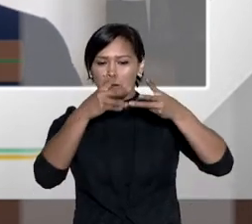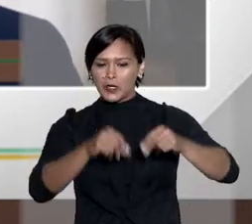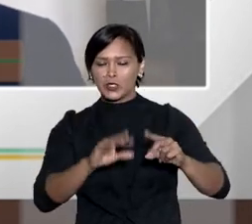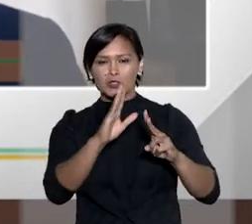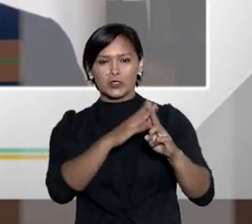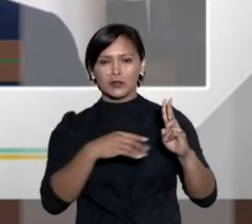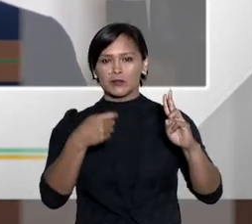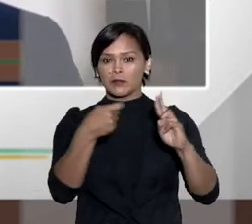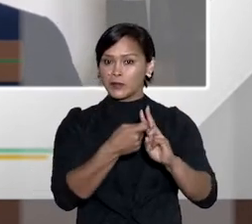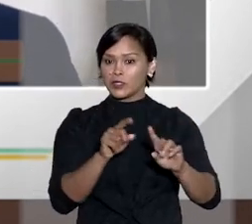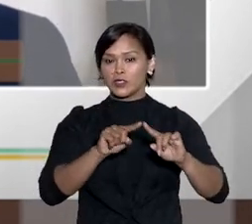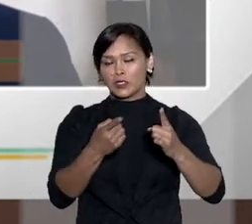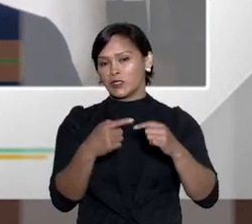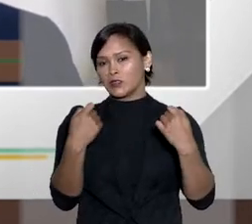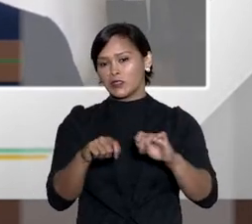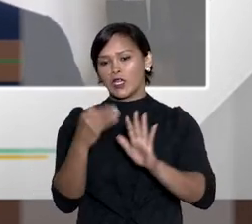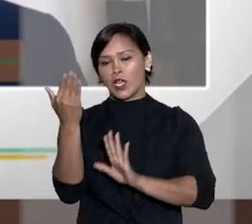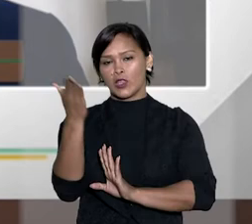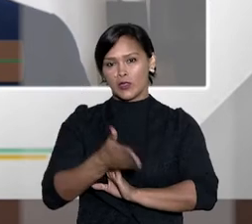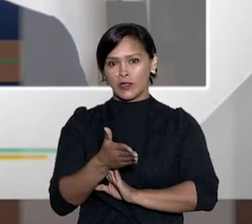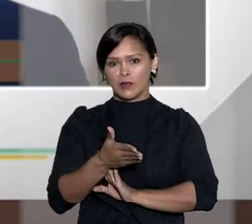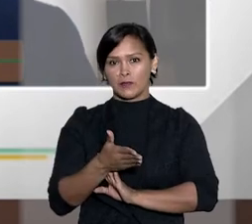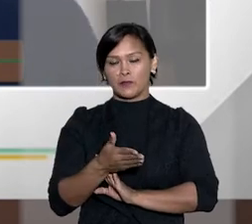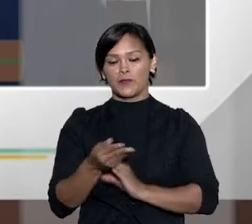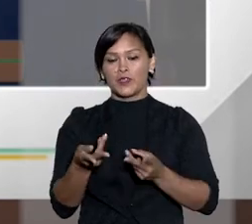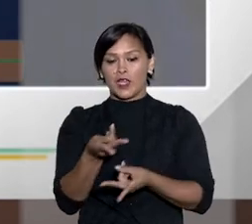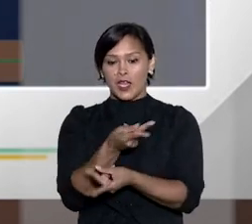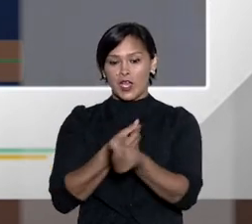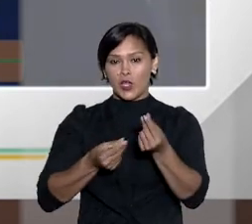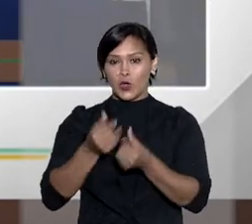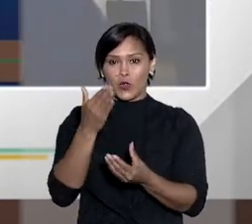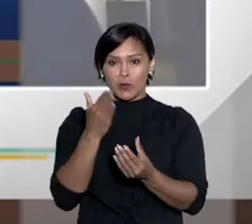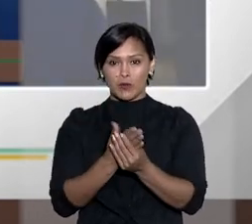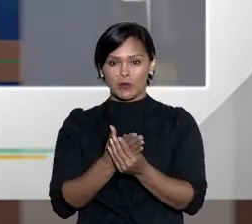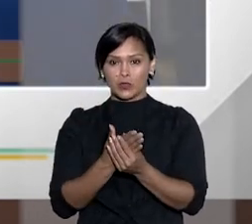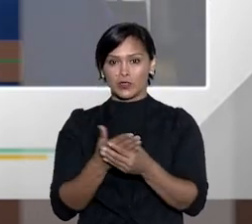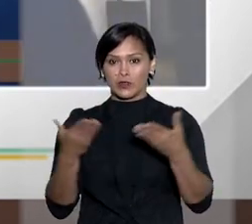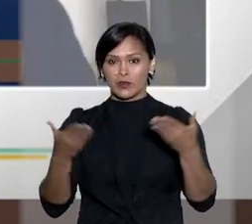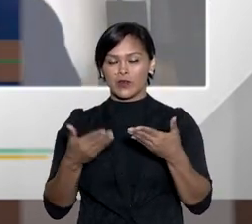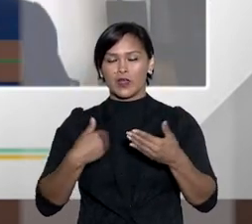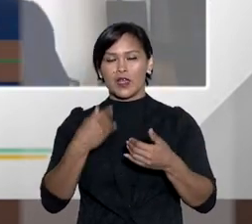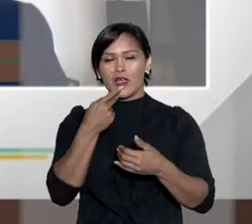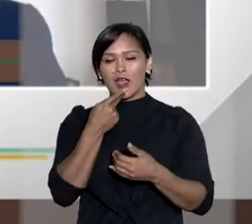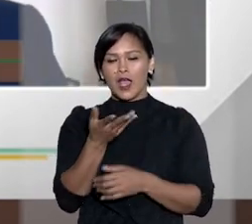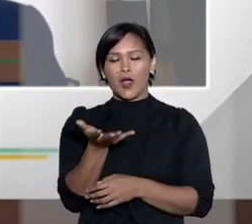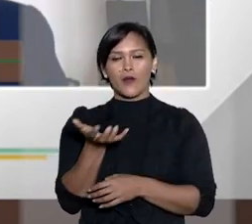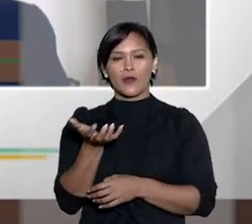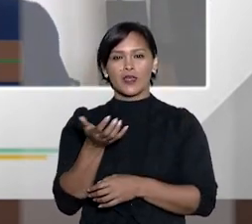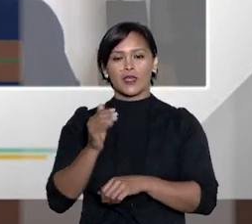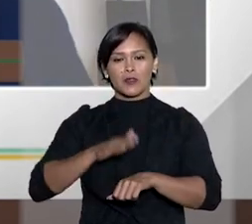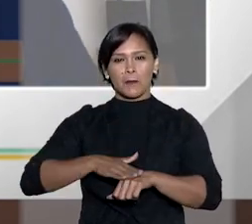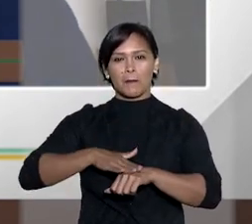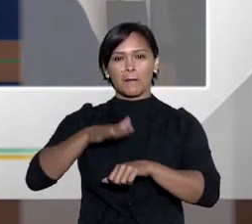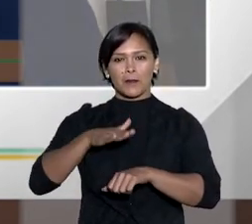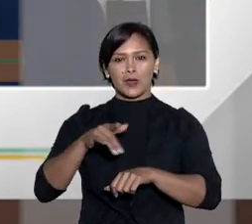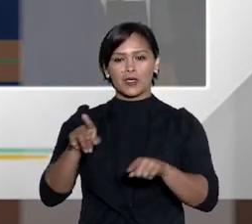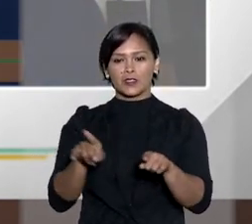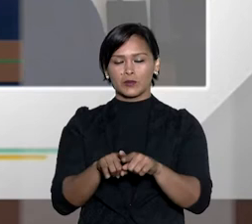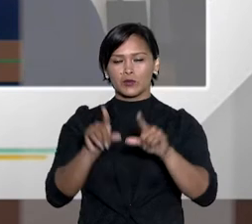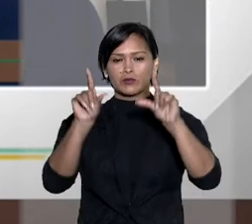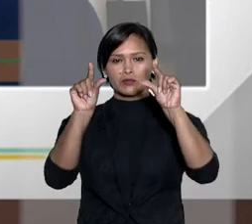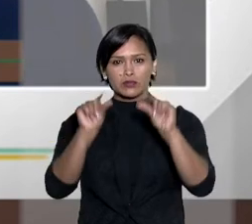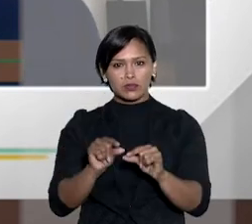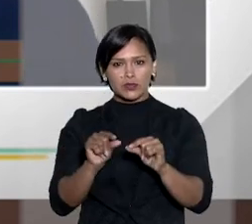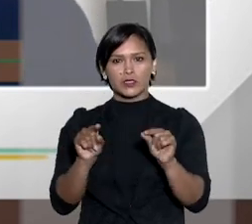deve ser anulado. A economia processual visa a obtenção do máximo de rendimento da